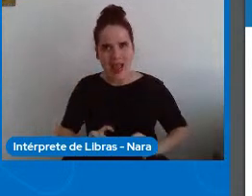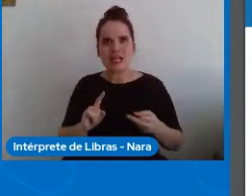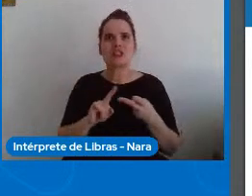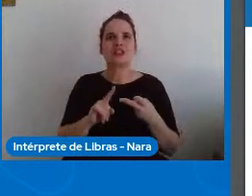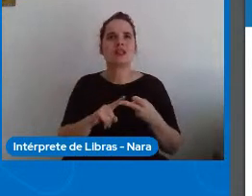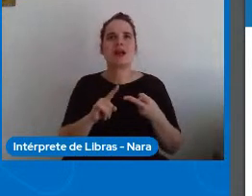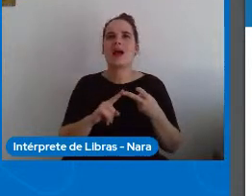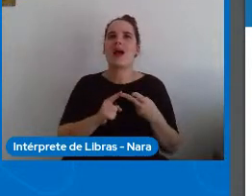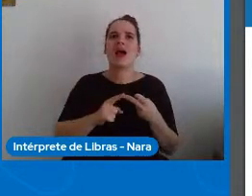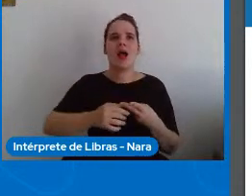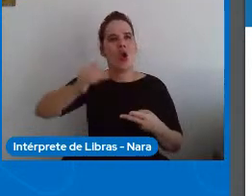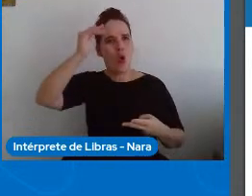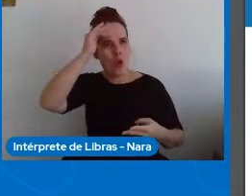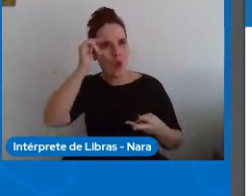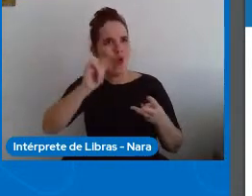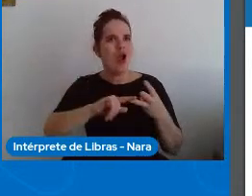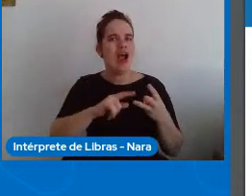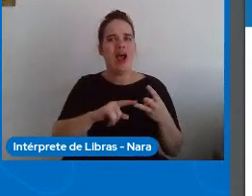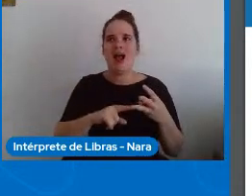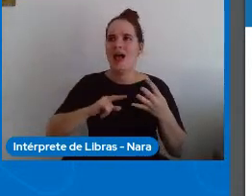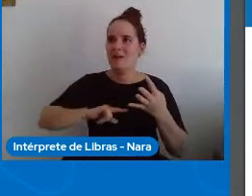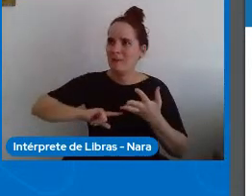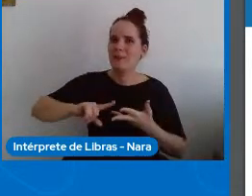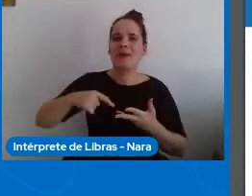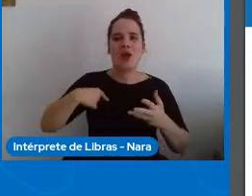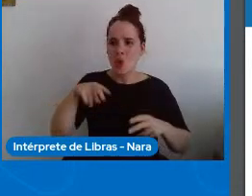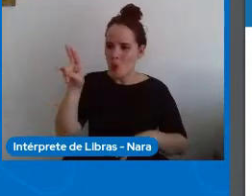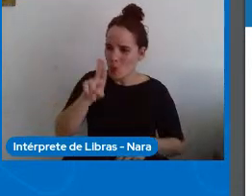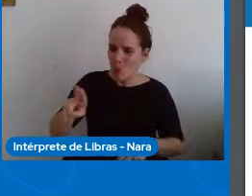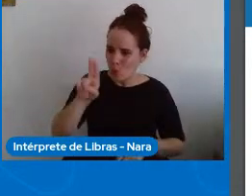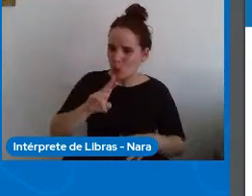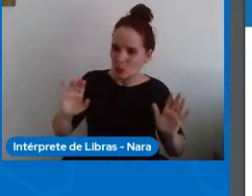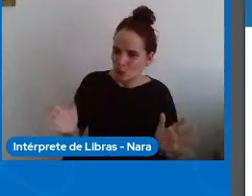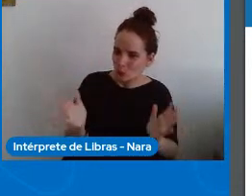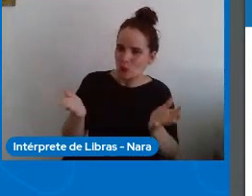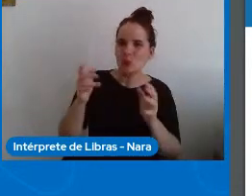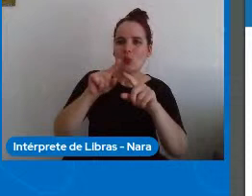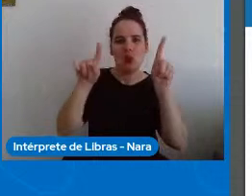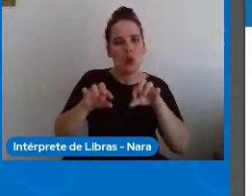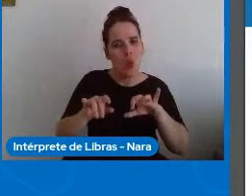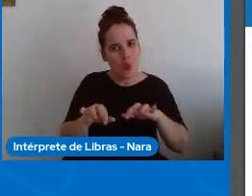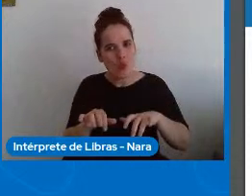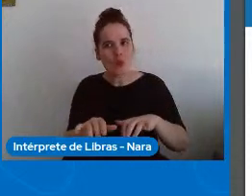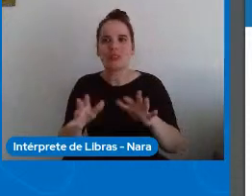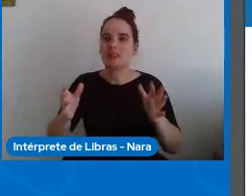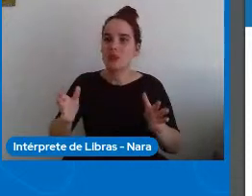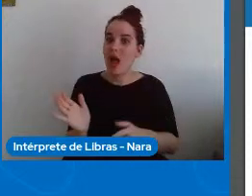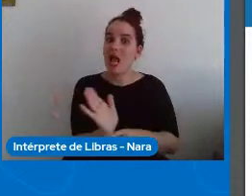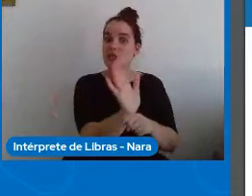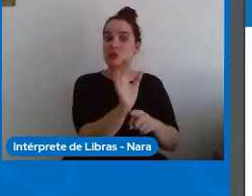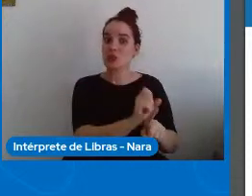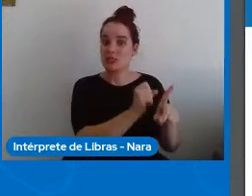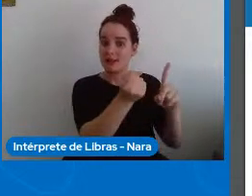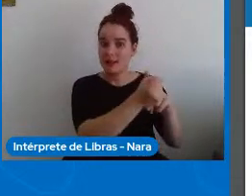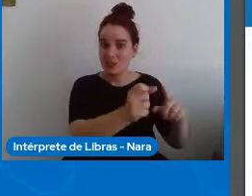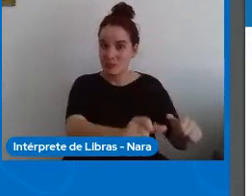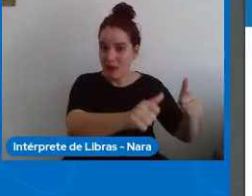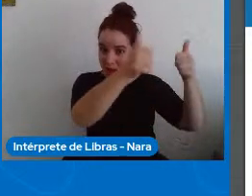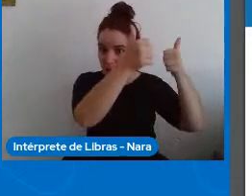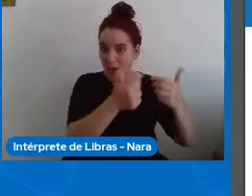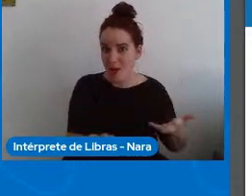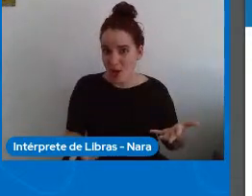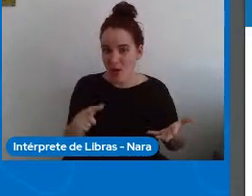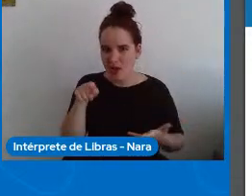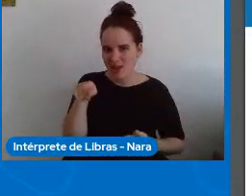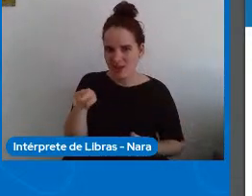promover o uso desenvolvimento avanço da computação para benefício melhoria avanço da